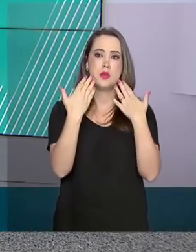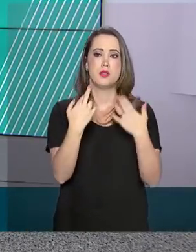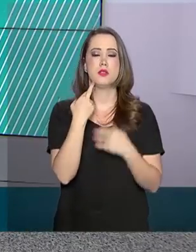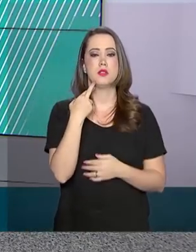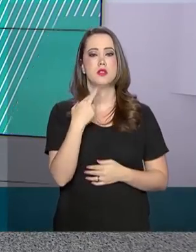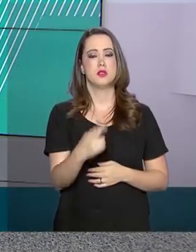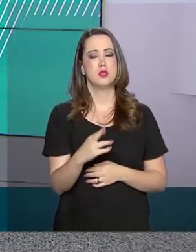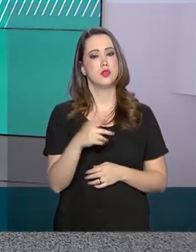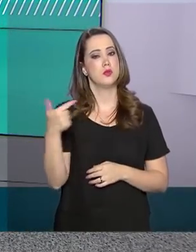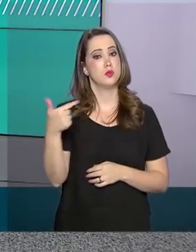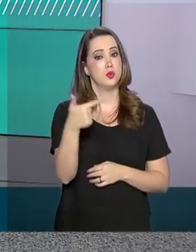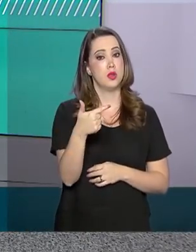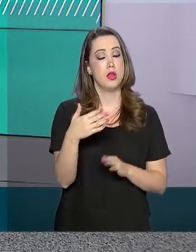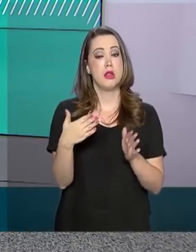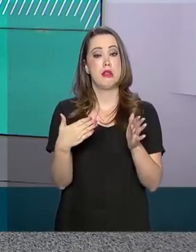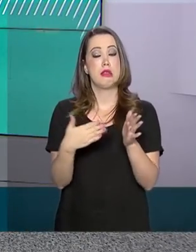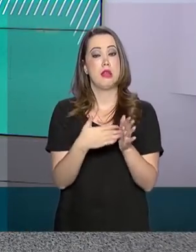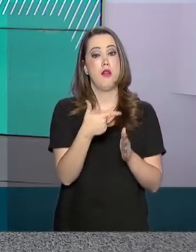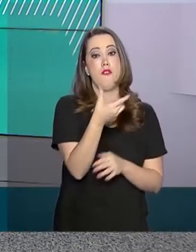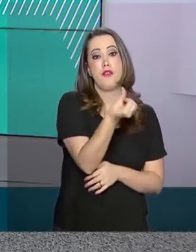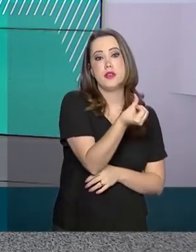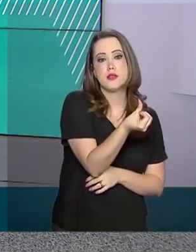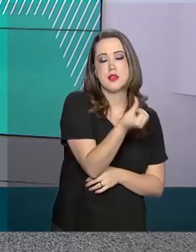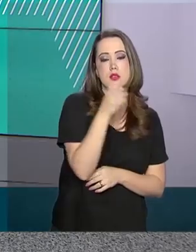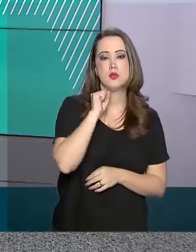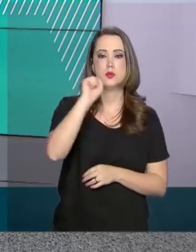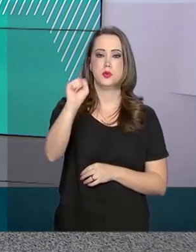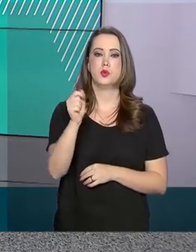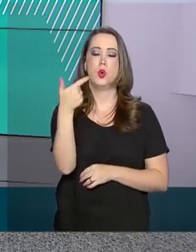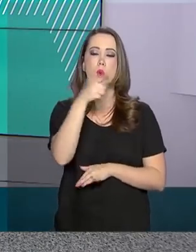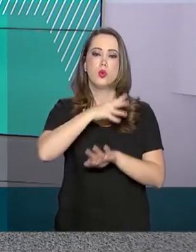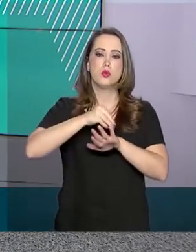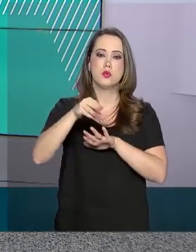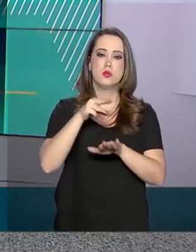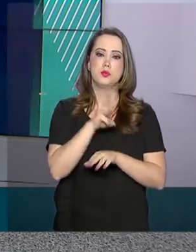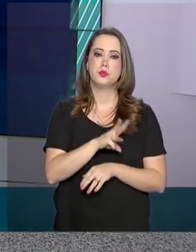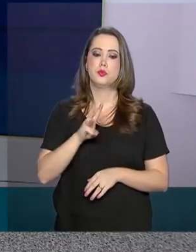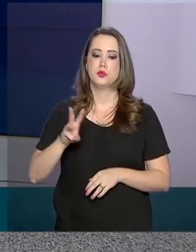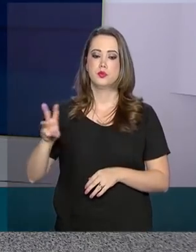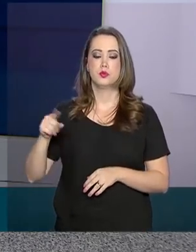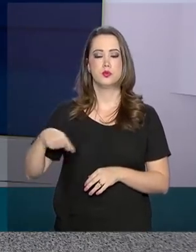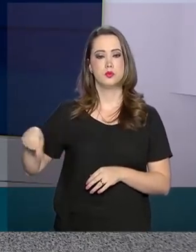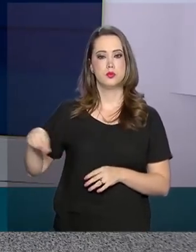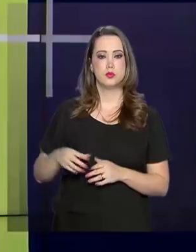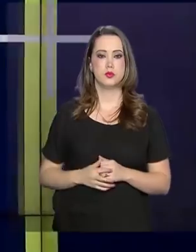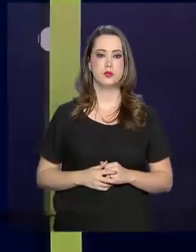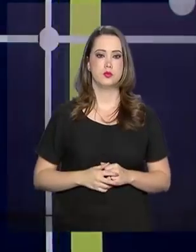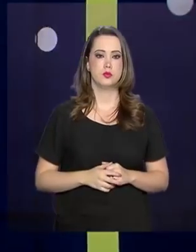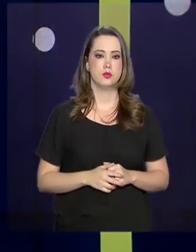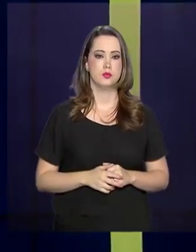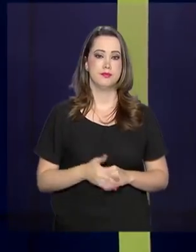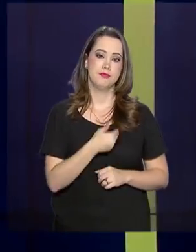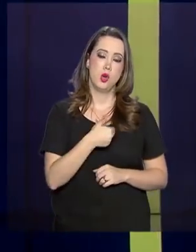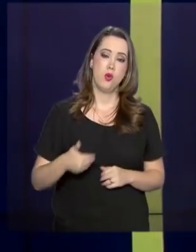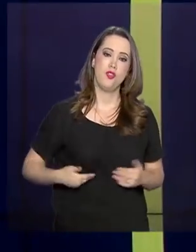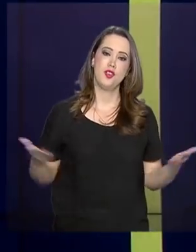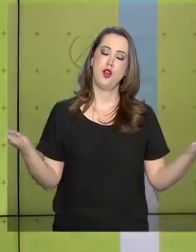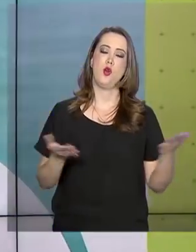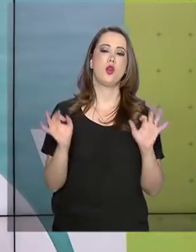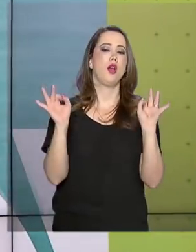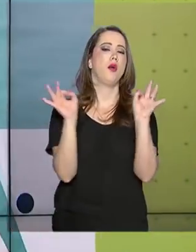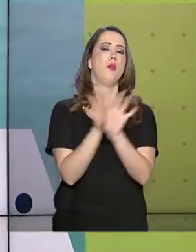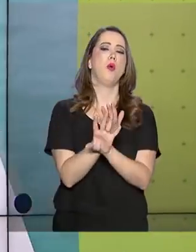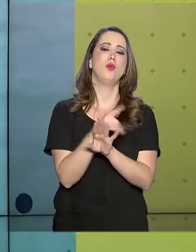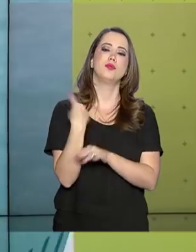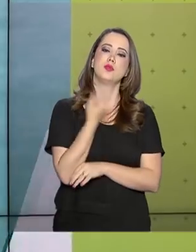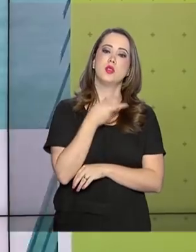recurso entre os dias 22 e 26 de abril. Outras informações no site do MEC. O governo agora fica por